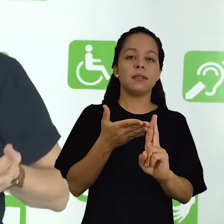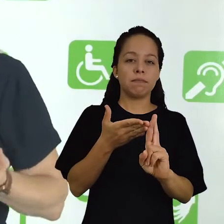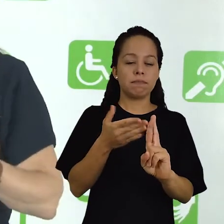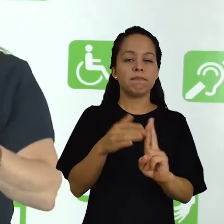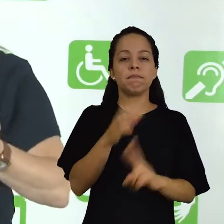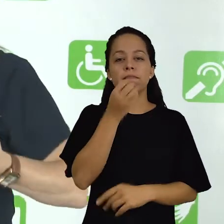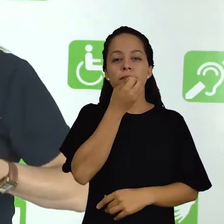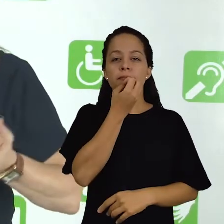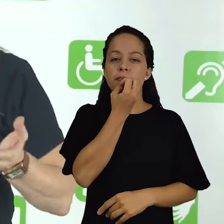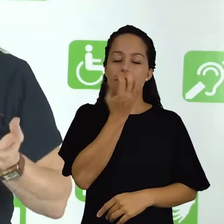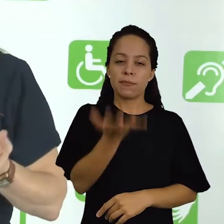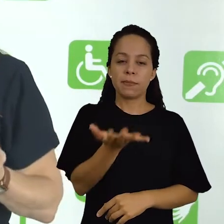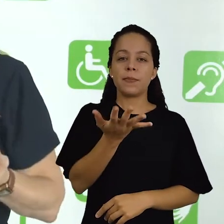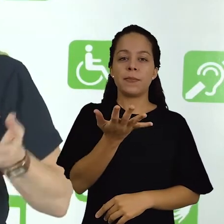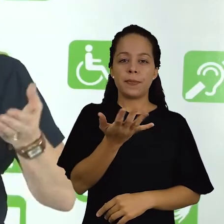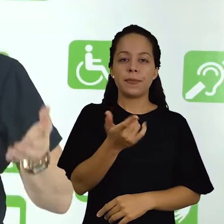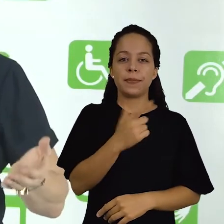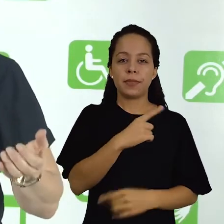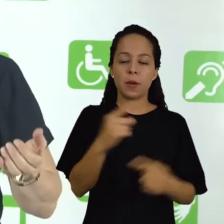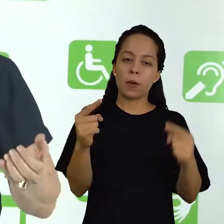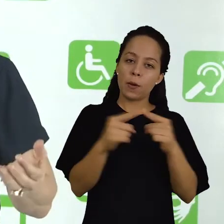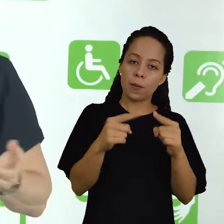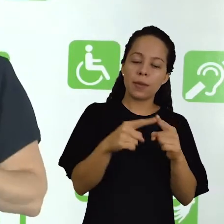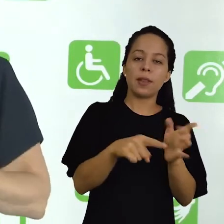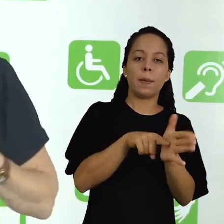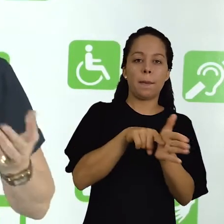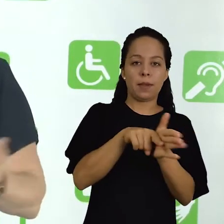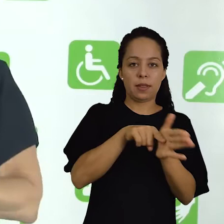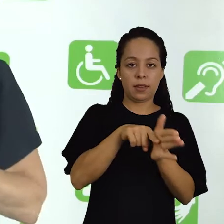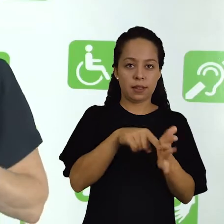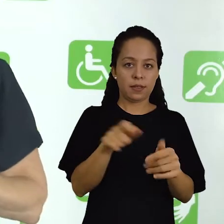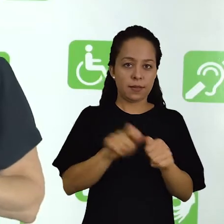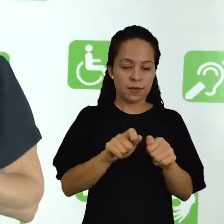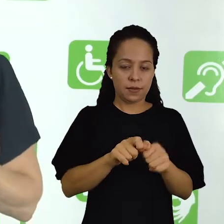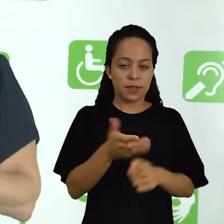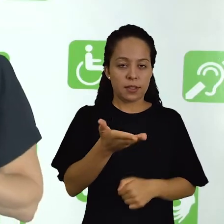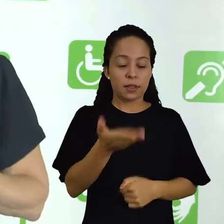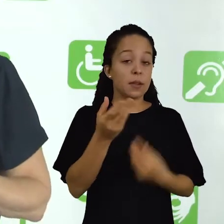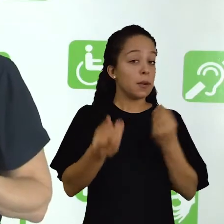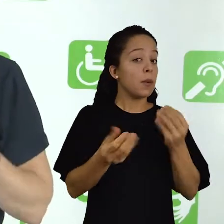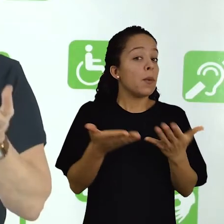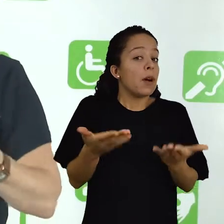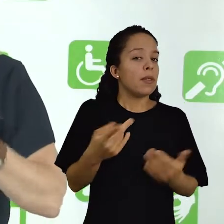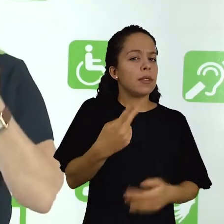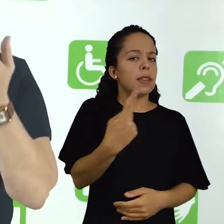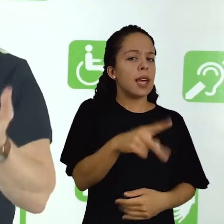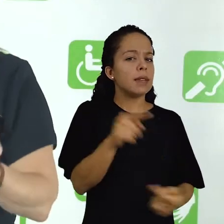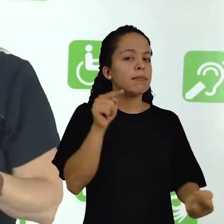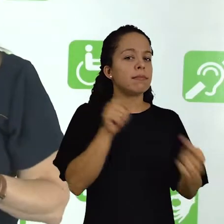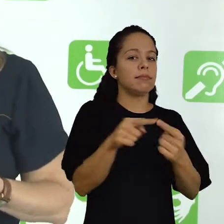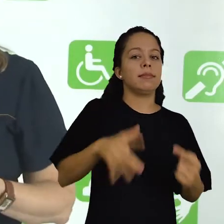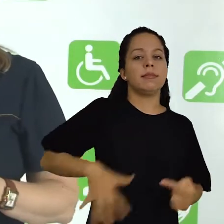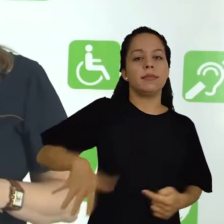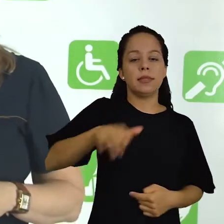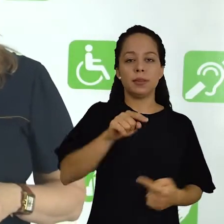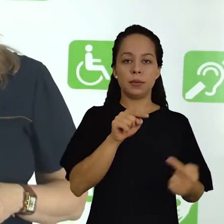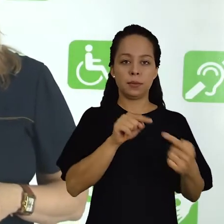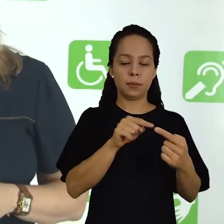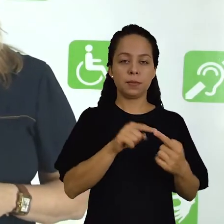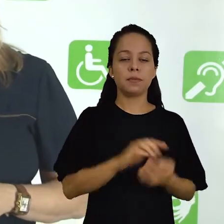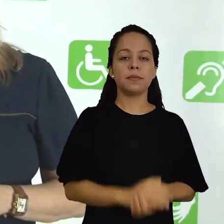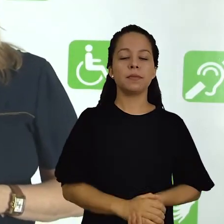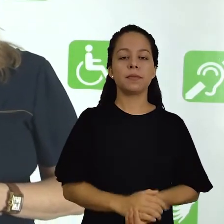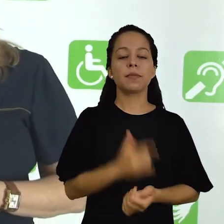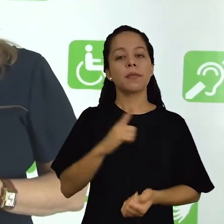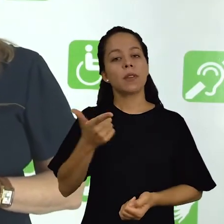referência em relação à pesquisa que foi feita, à abrangência em que foi feita a pesquisa.